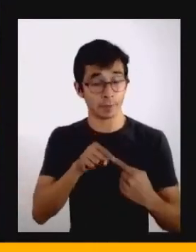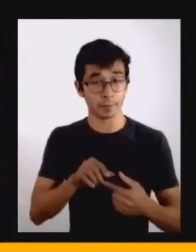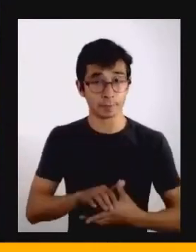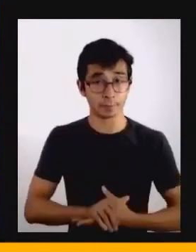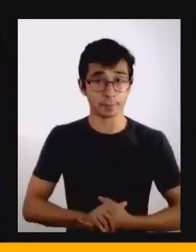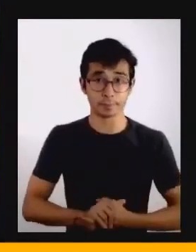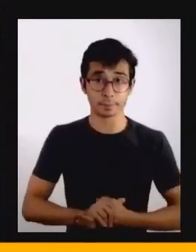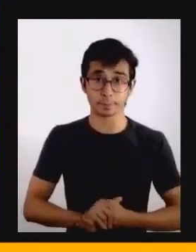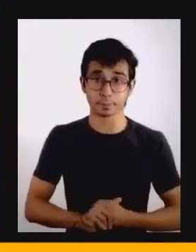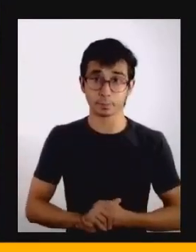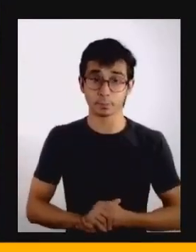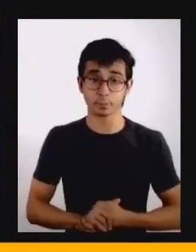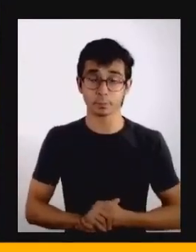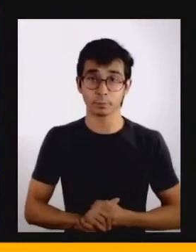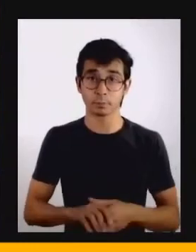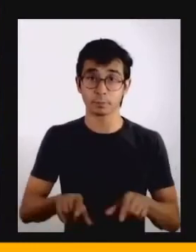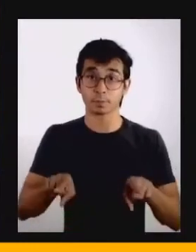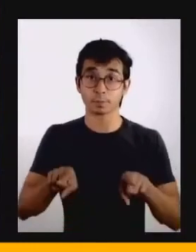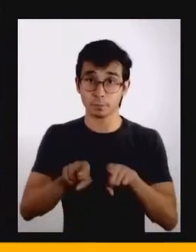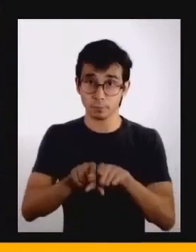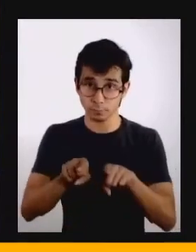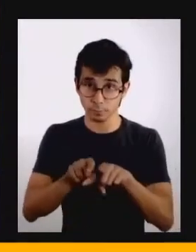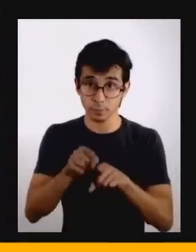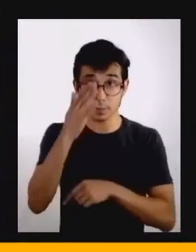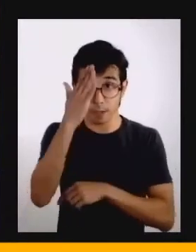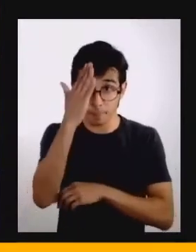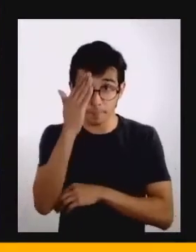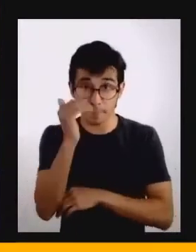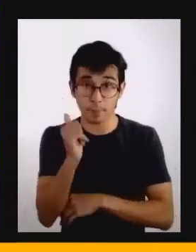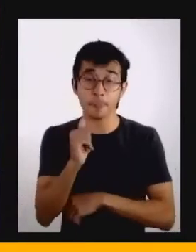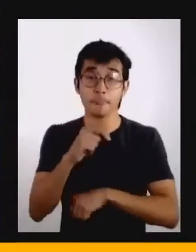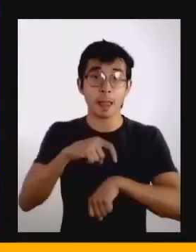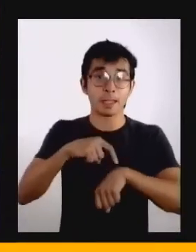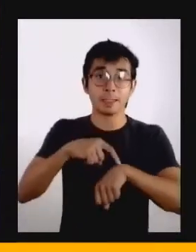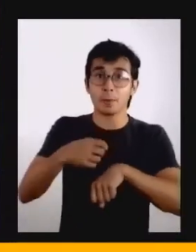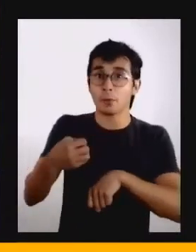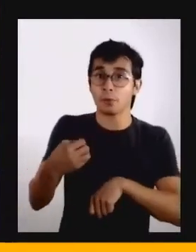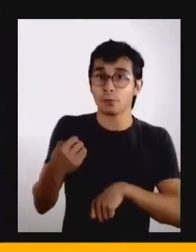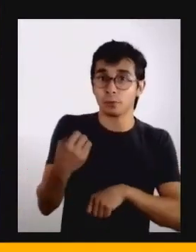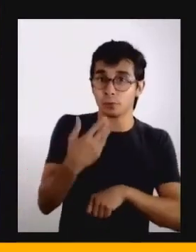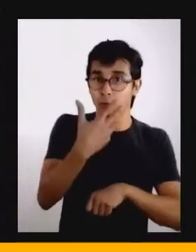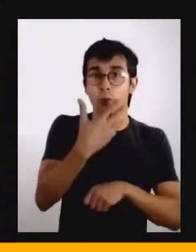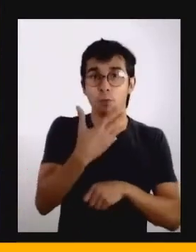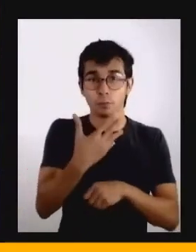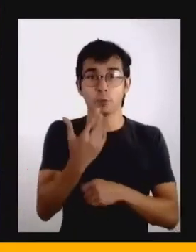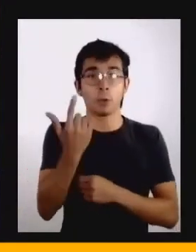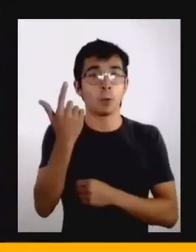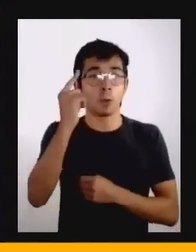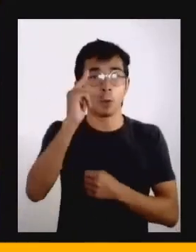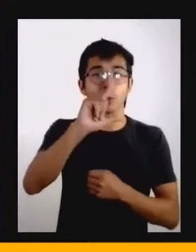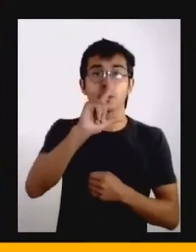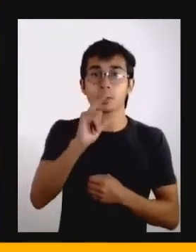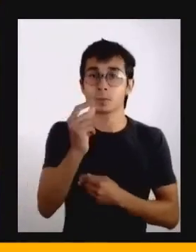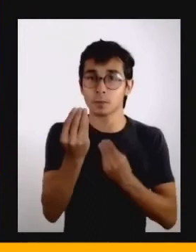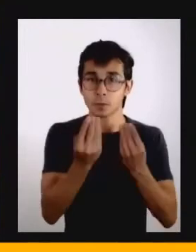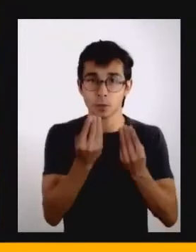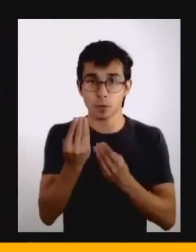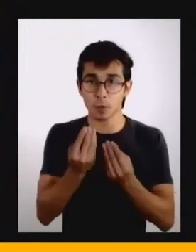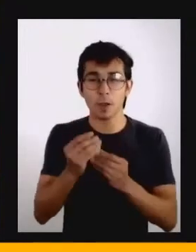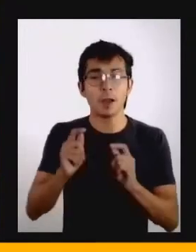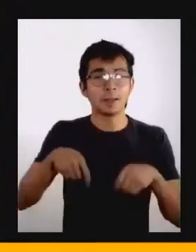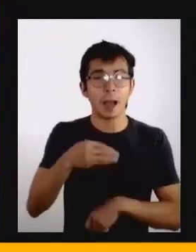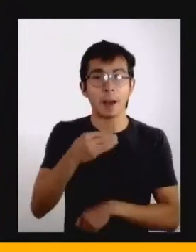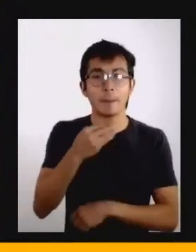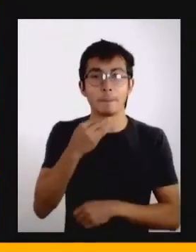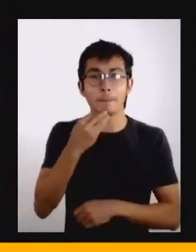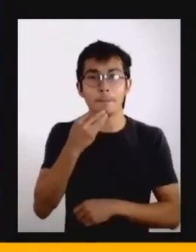se conectar a esses novos tempos e fazer essa jornada junto com a gente explorando novas possibilidades e